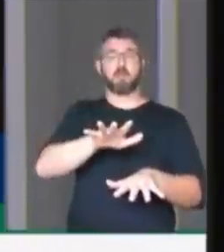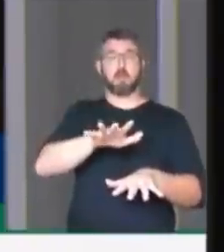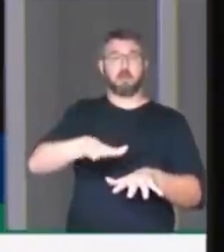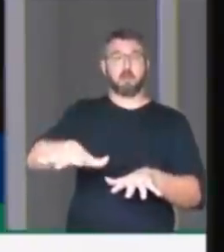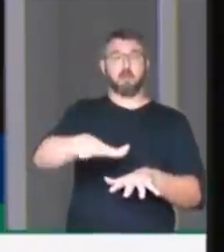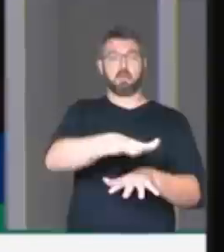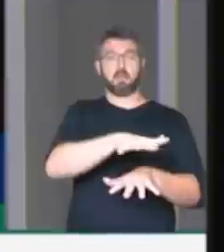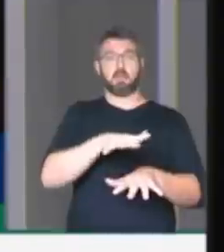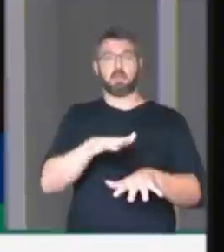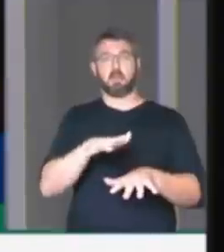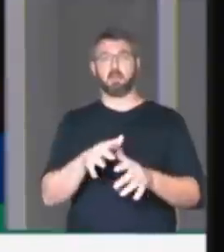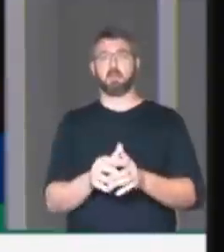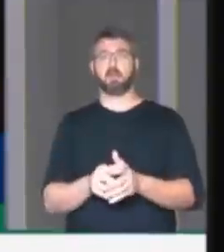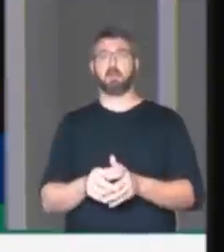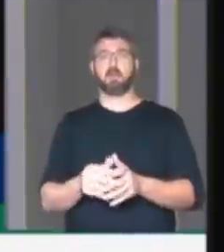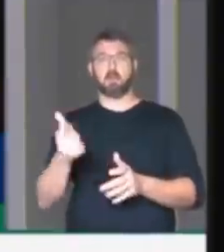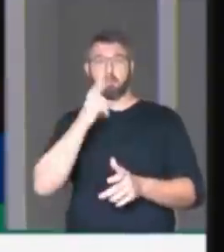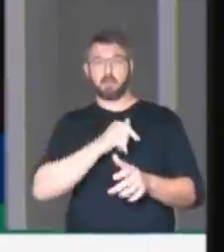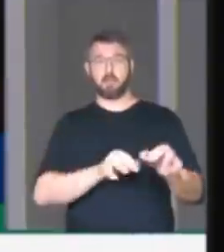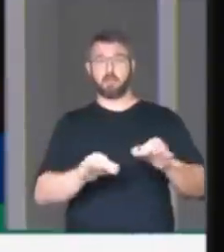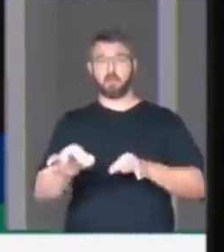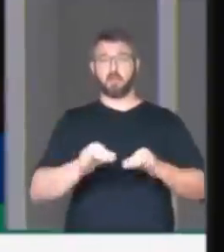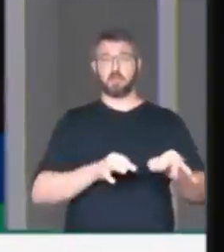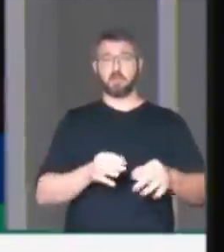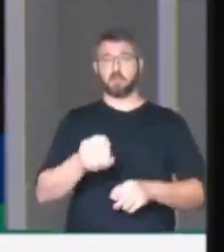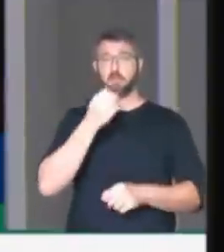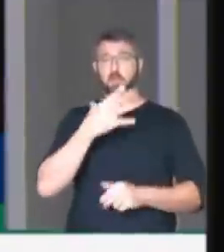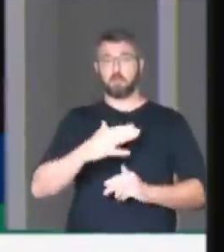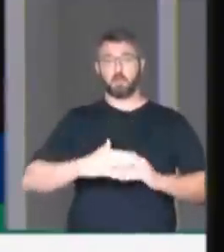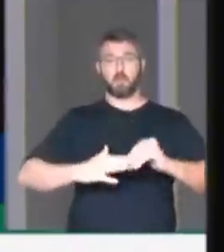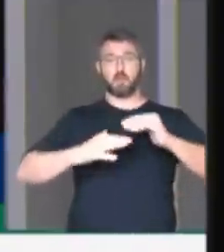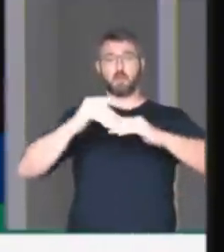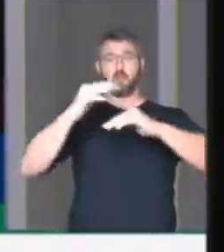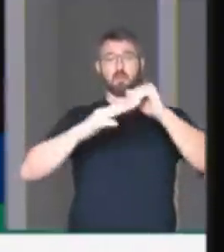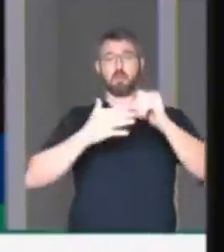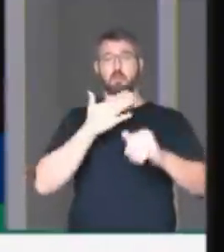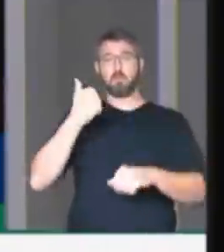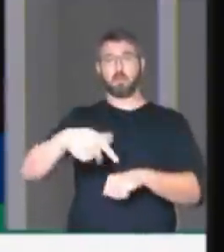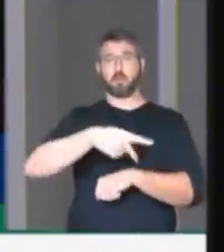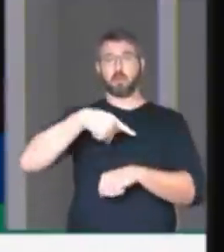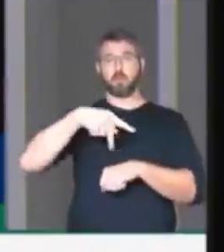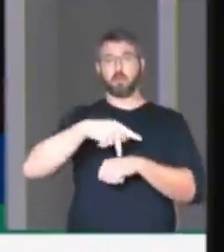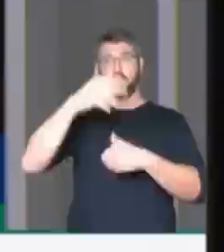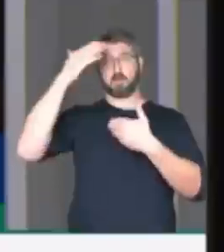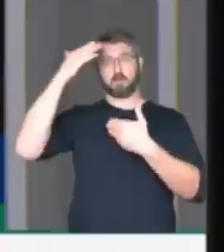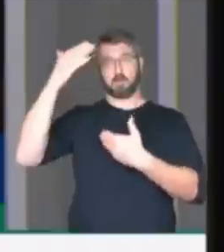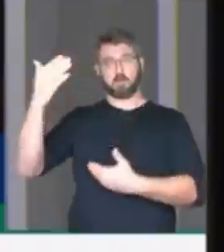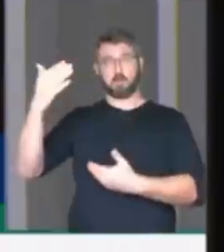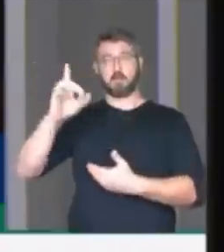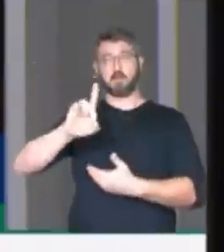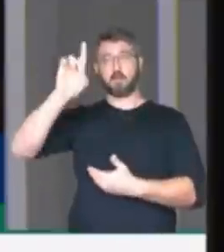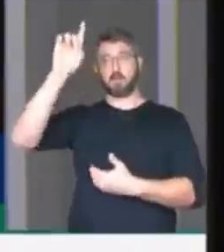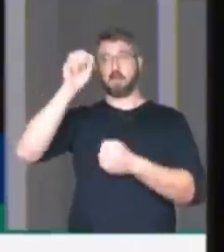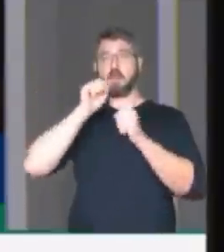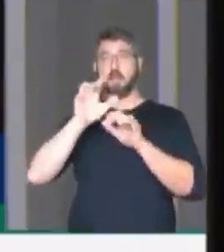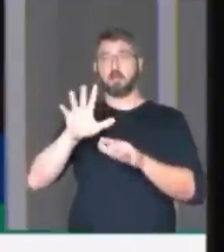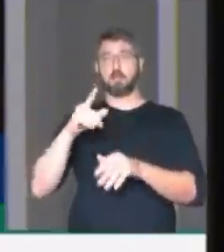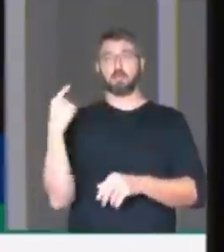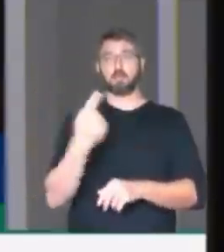na condução da boa construção de um país melhor. Muito grata e que Deus nos abençoe. Grata,